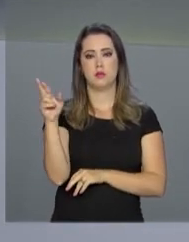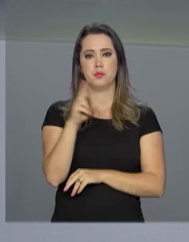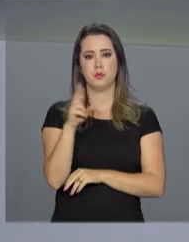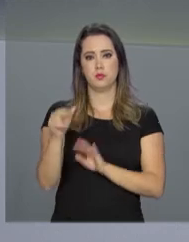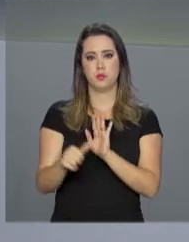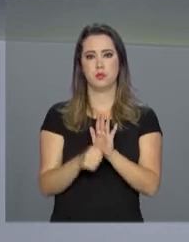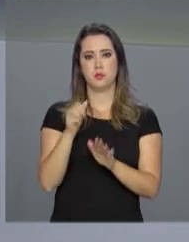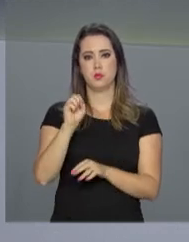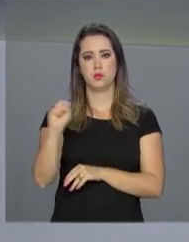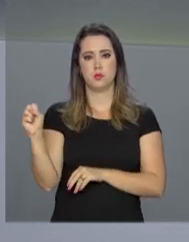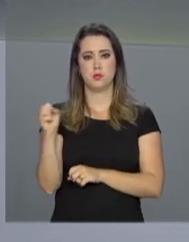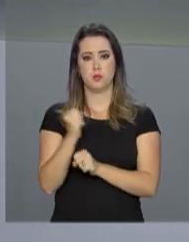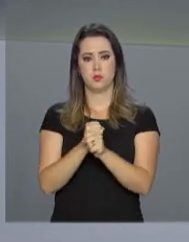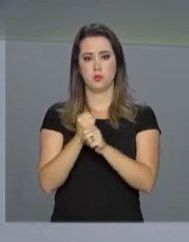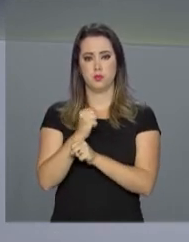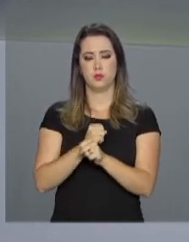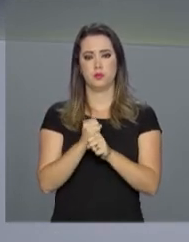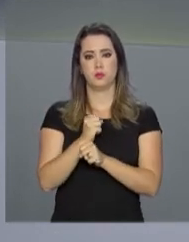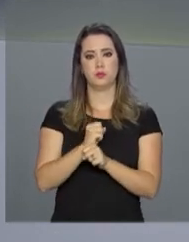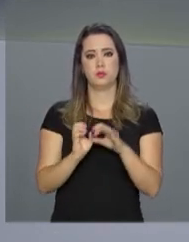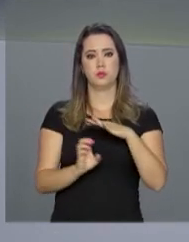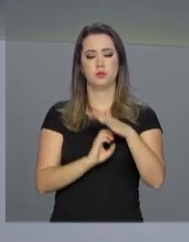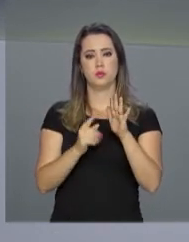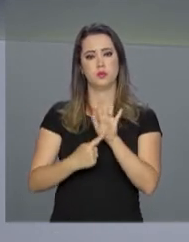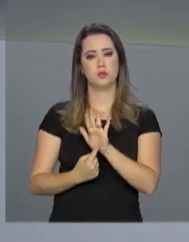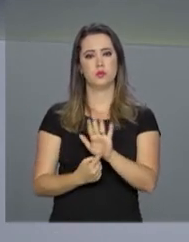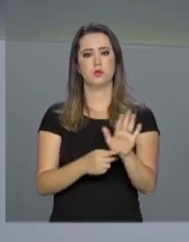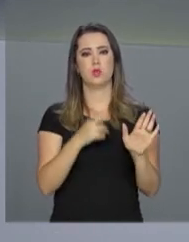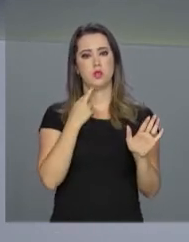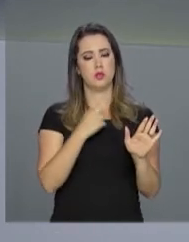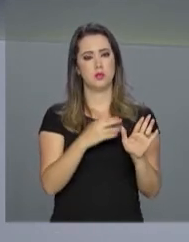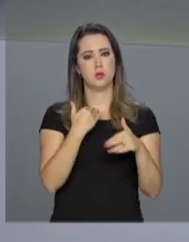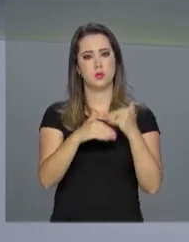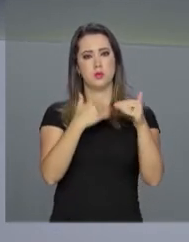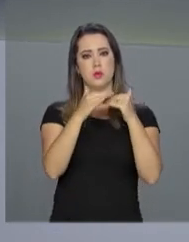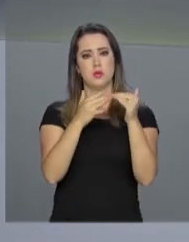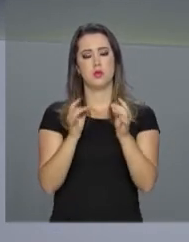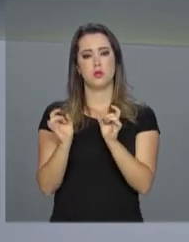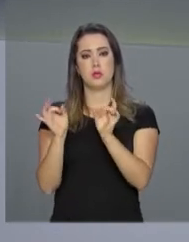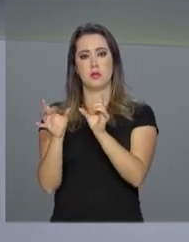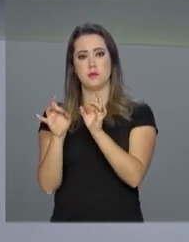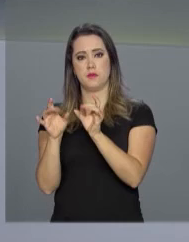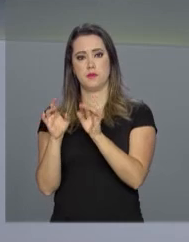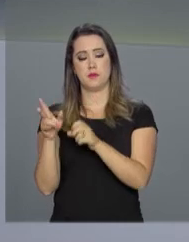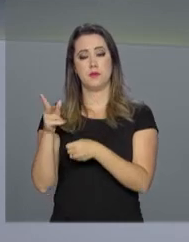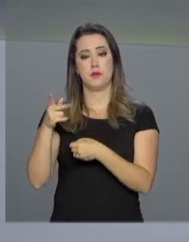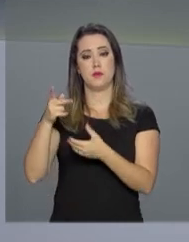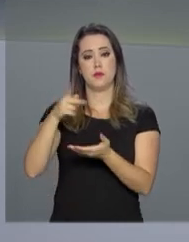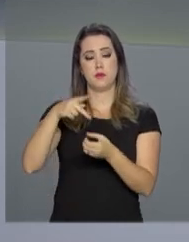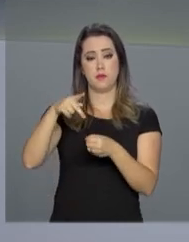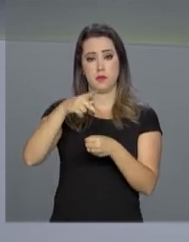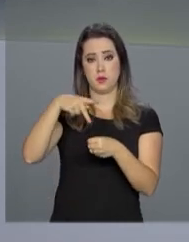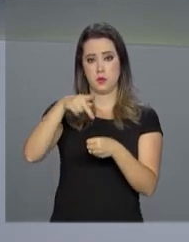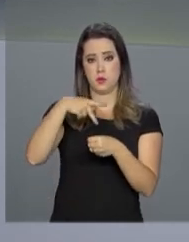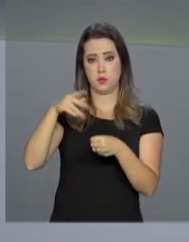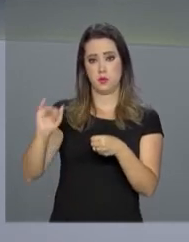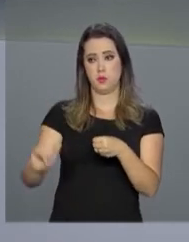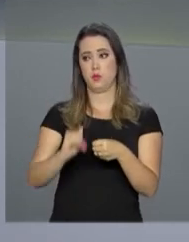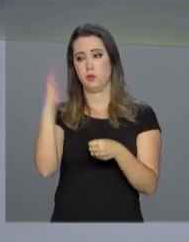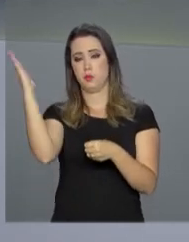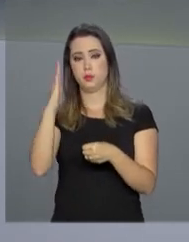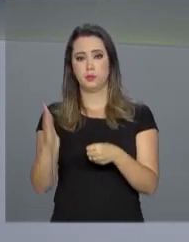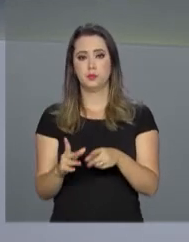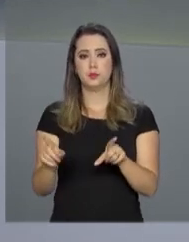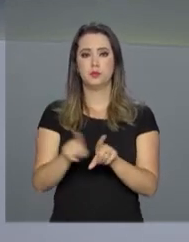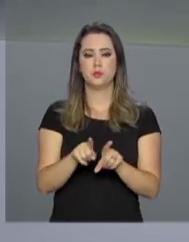semestre deste ano. Segundo a empresa, o resultado se deve ao aumento das cotações internacionais do petróleo, associado